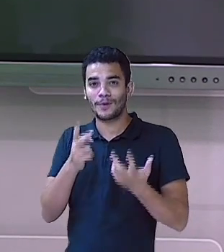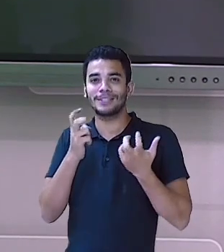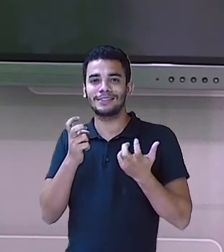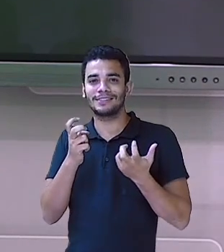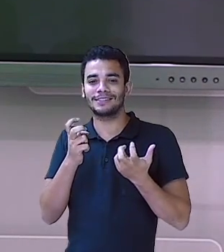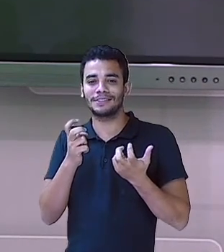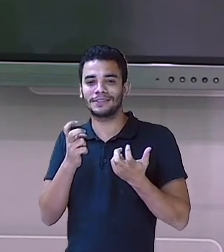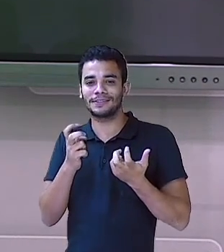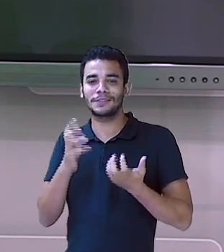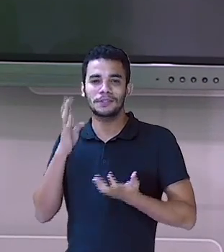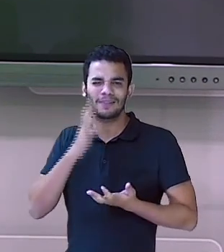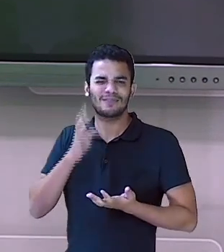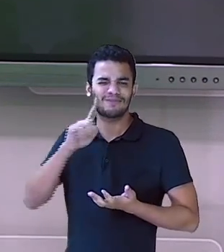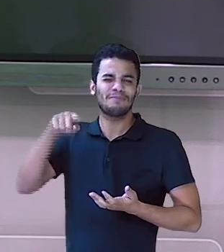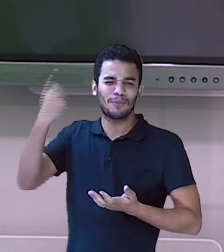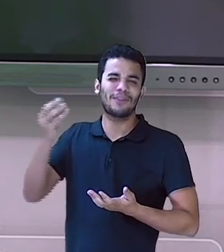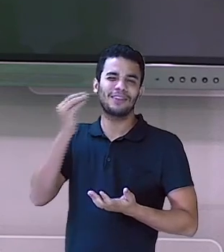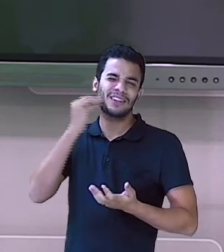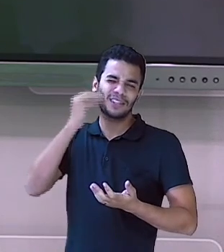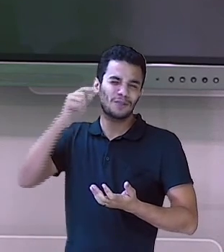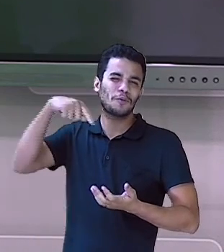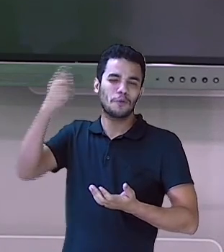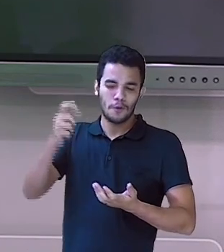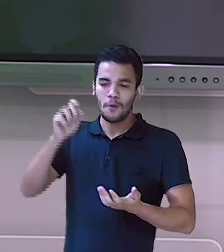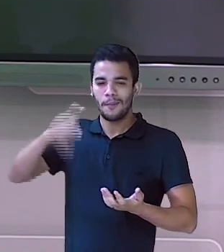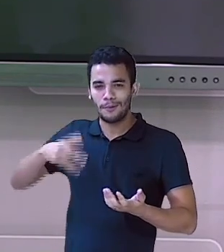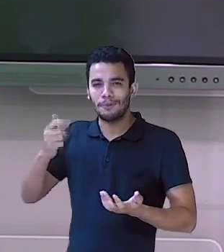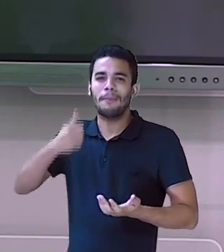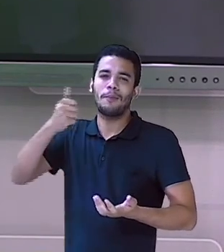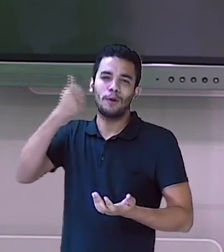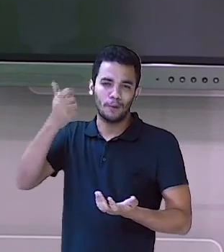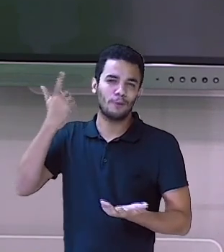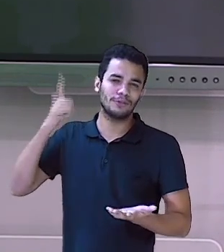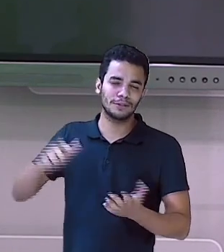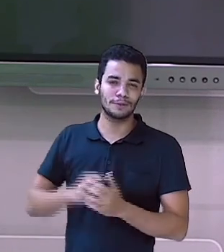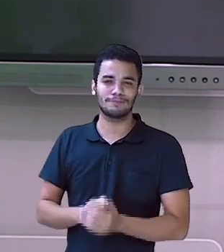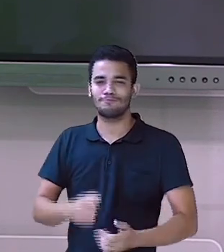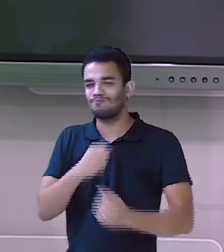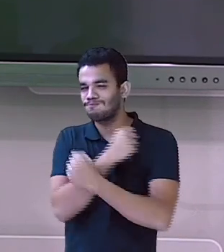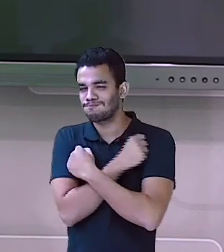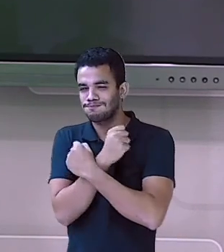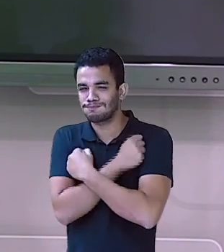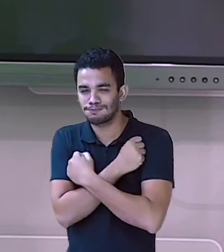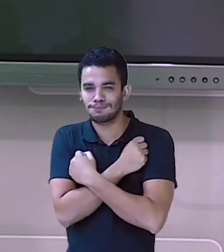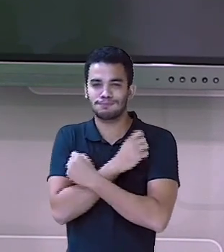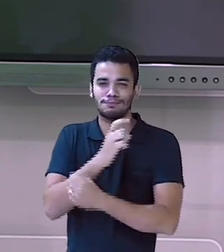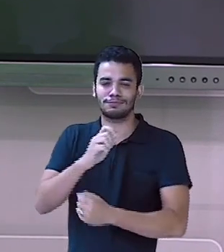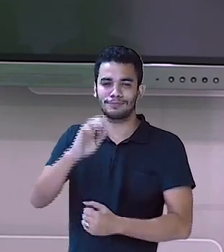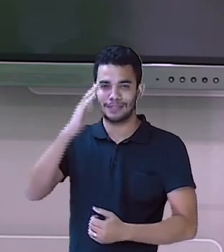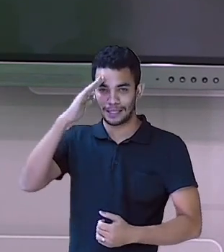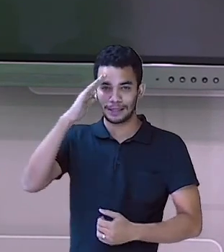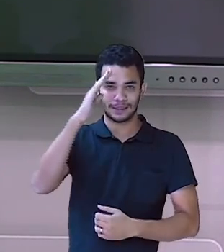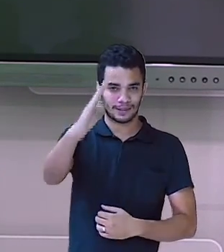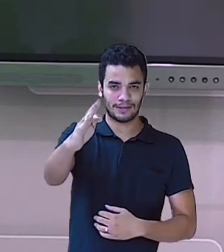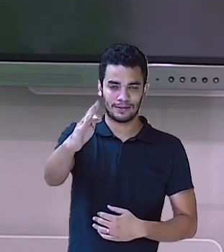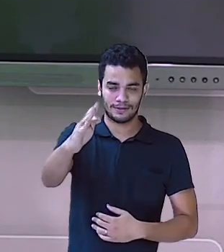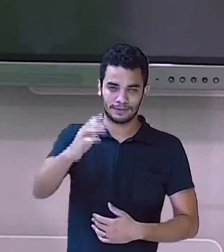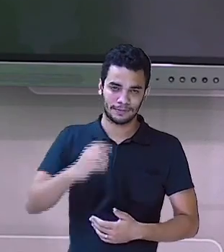571. Quem sabe na próxima, né, eu consigo tirar mais pontos aí. Um abraço. Fiquem com Deus e até a próxima.